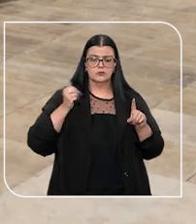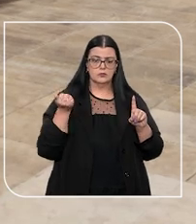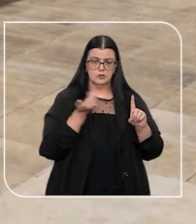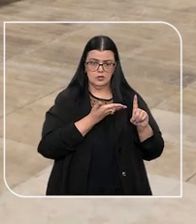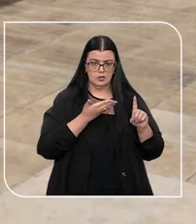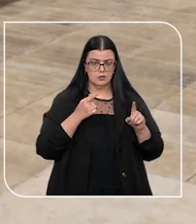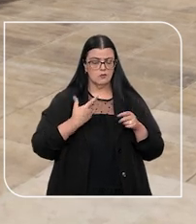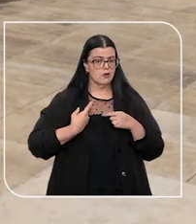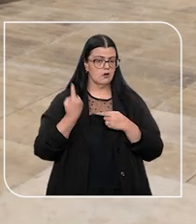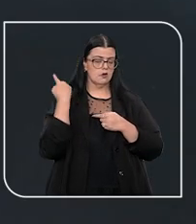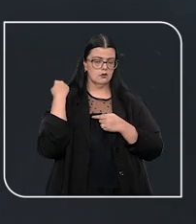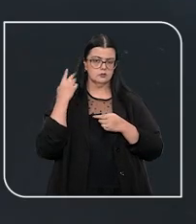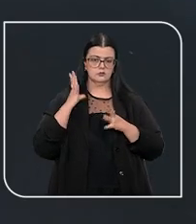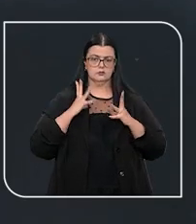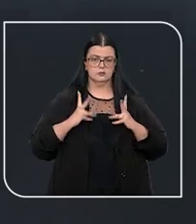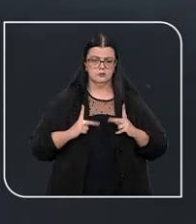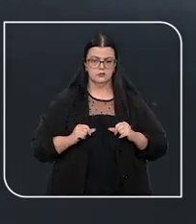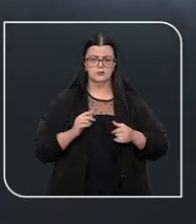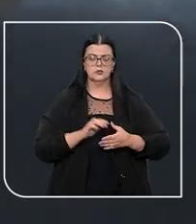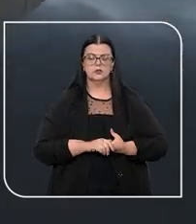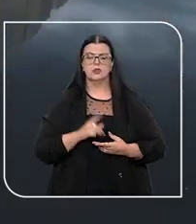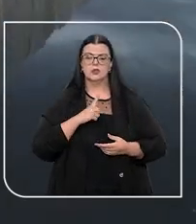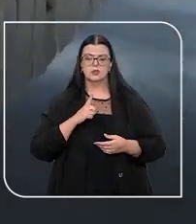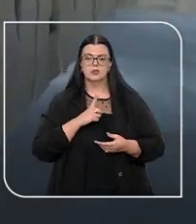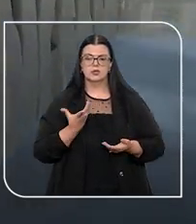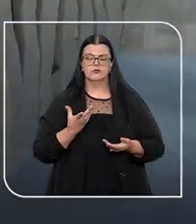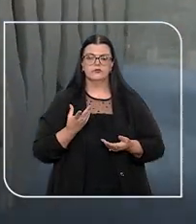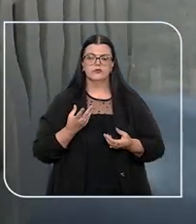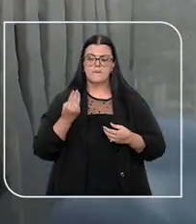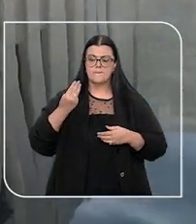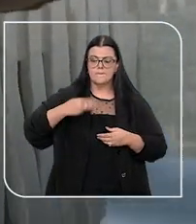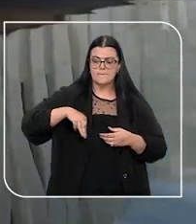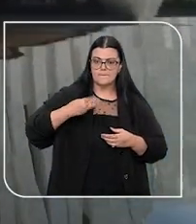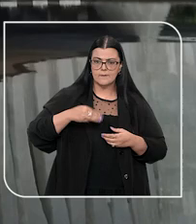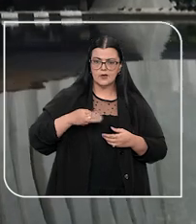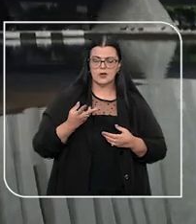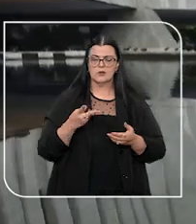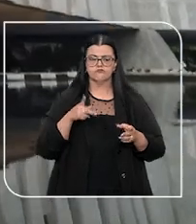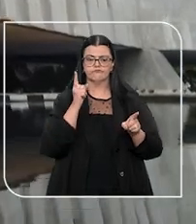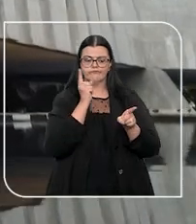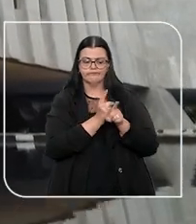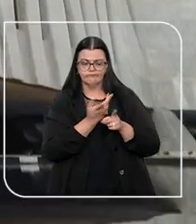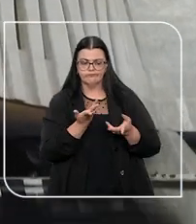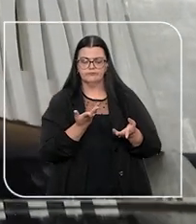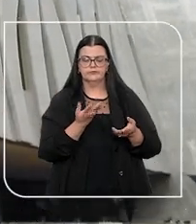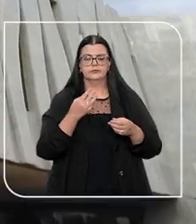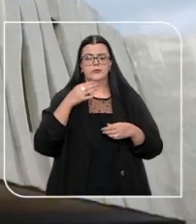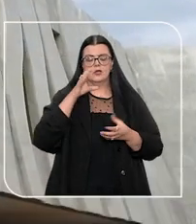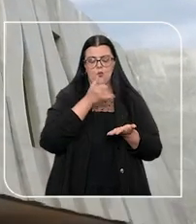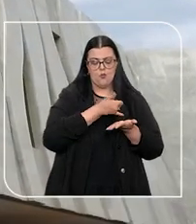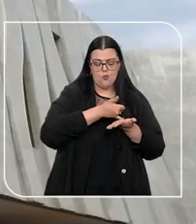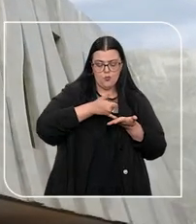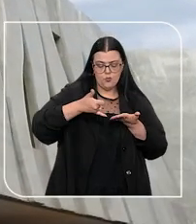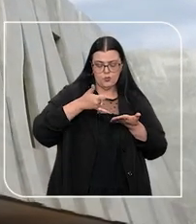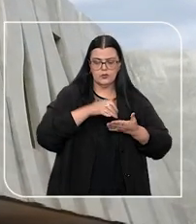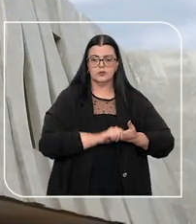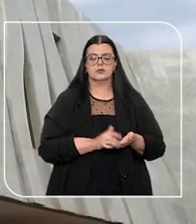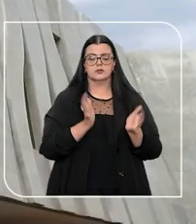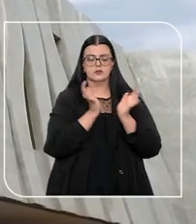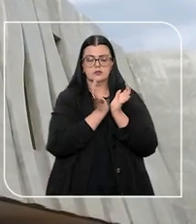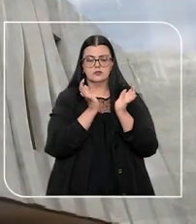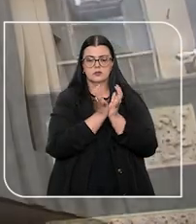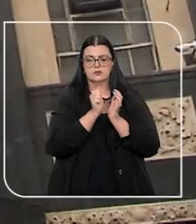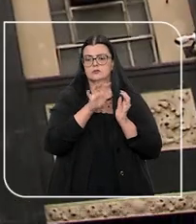primário e sem antecedentes, foi flagrado com pequena quantidade de maconha e de cocaína. No julgamento, o